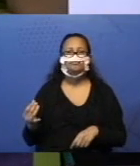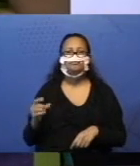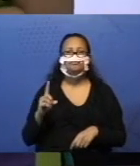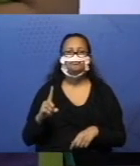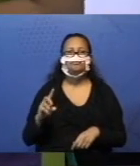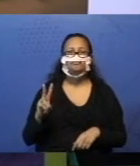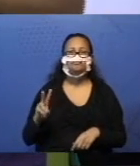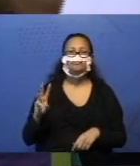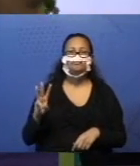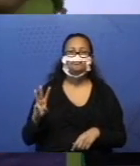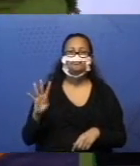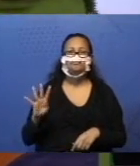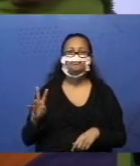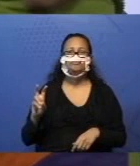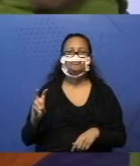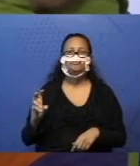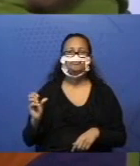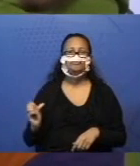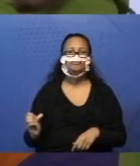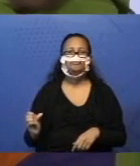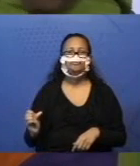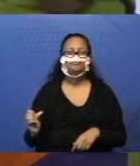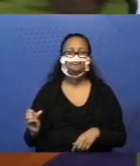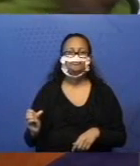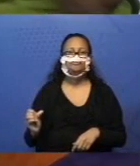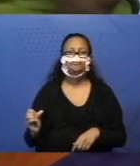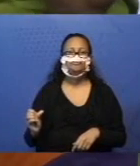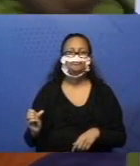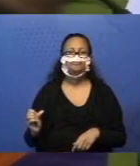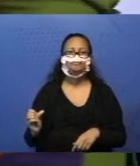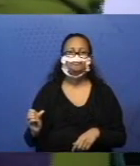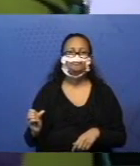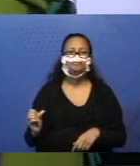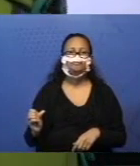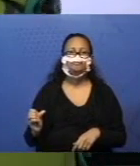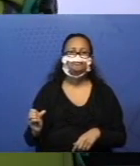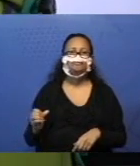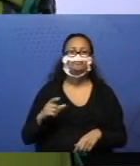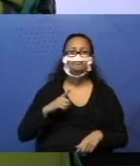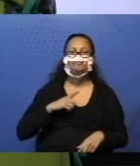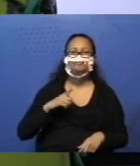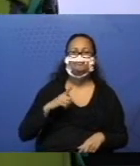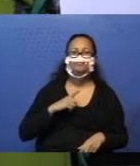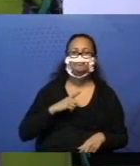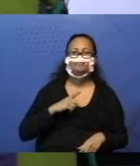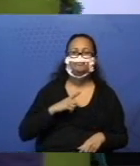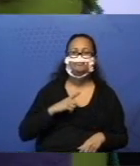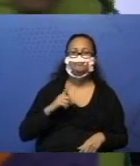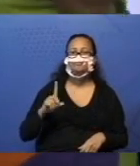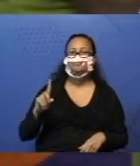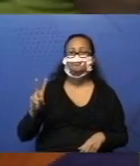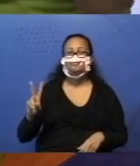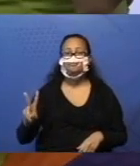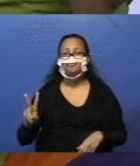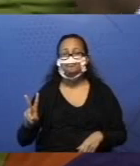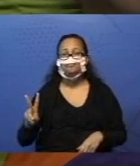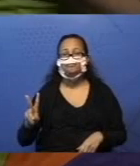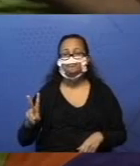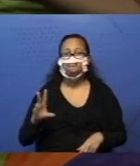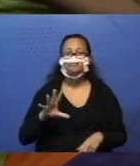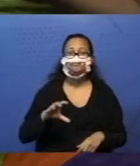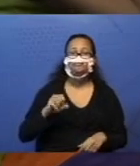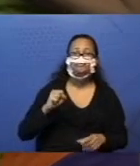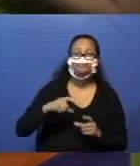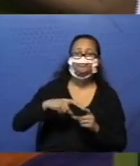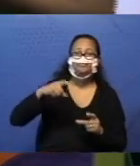4, 5, 6. Opa! A minha linha tem 12. Eu peguei uma barrinha